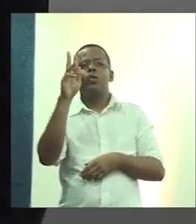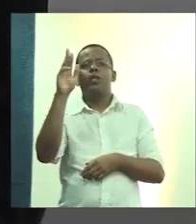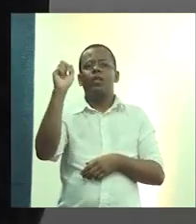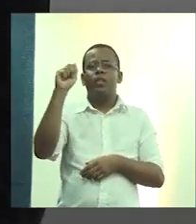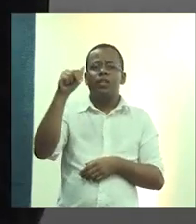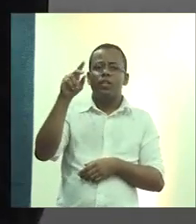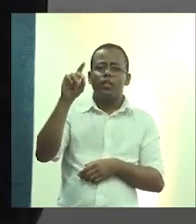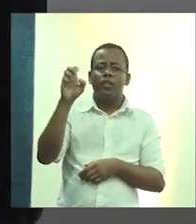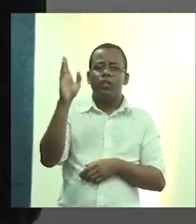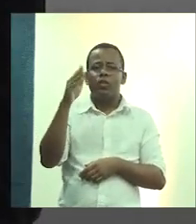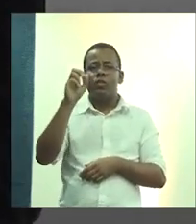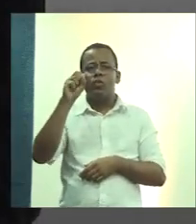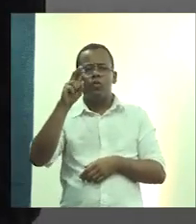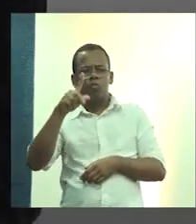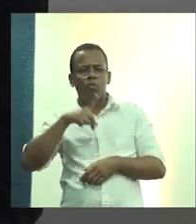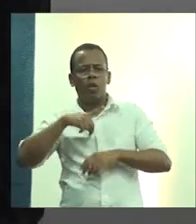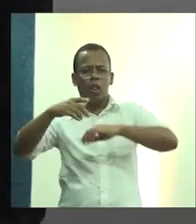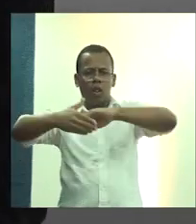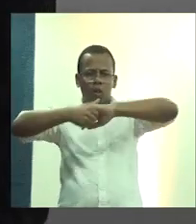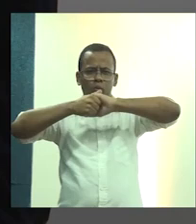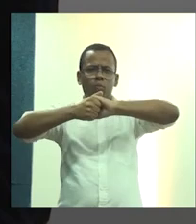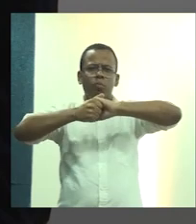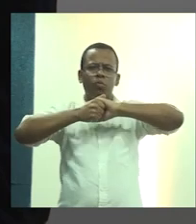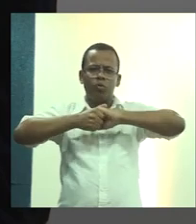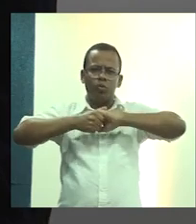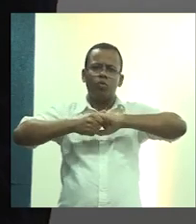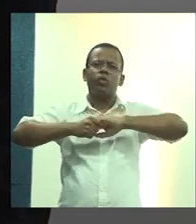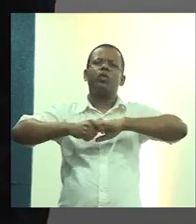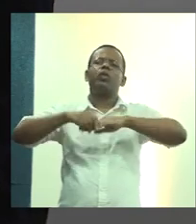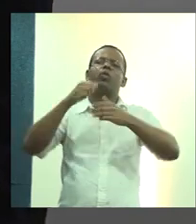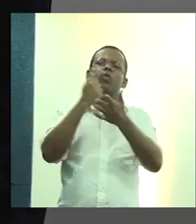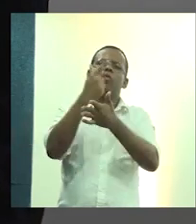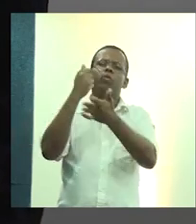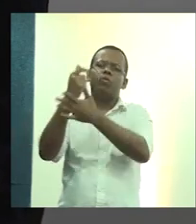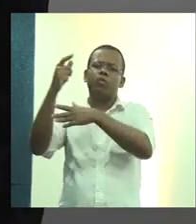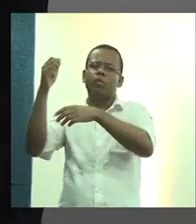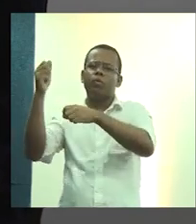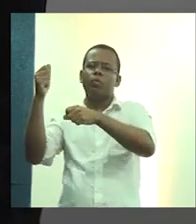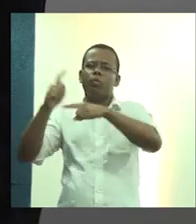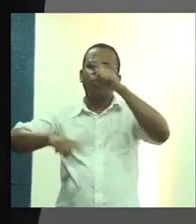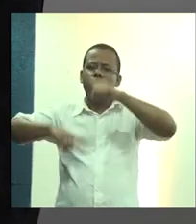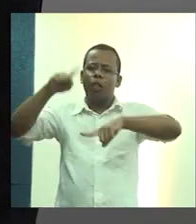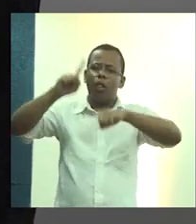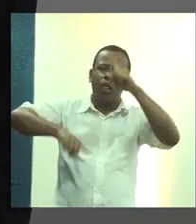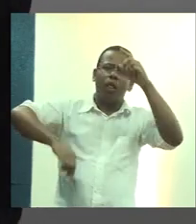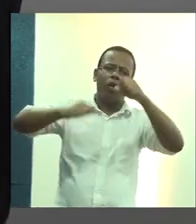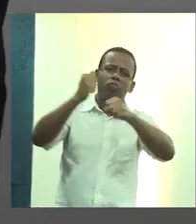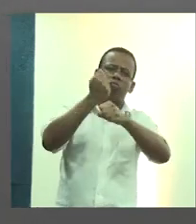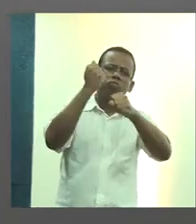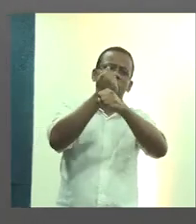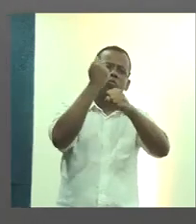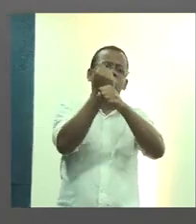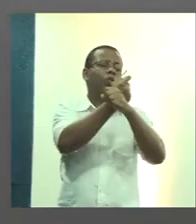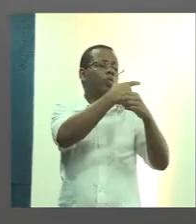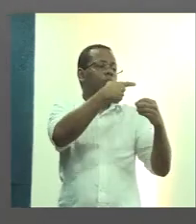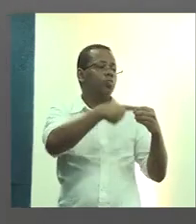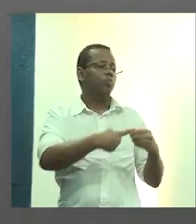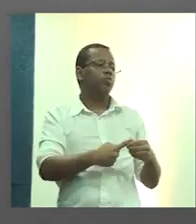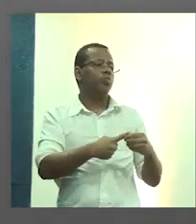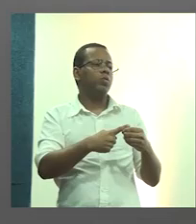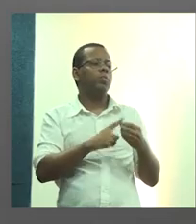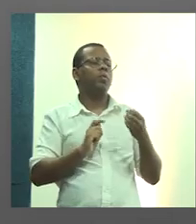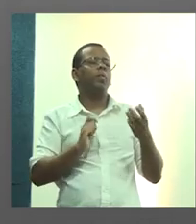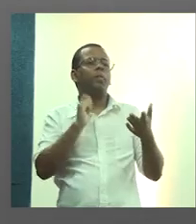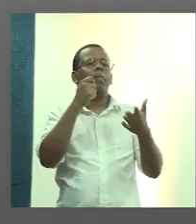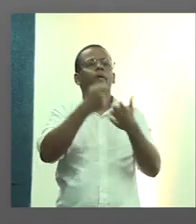é o grande parceiro, material de construção, e os municípios com a mão de obra. Então, a ideia sempre é